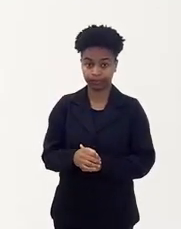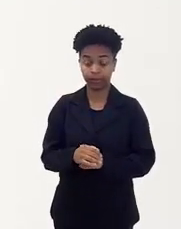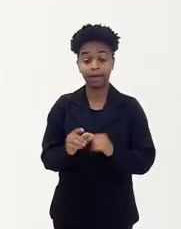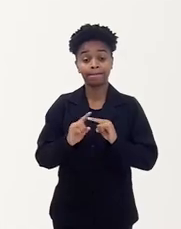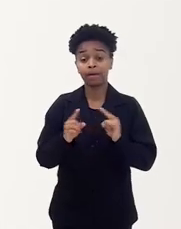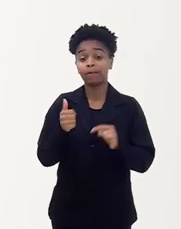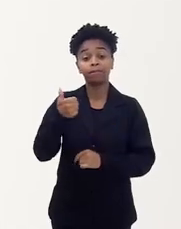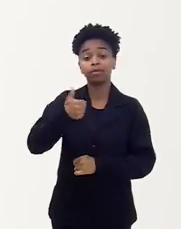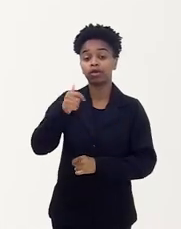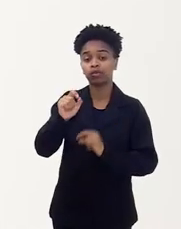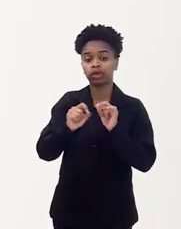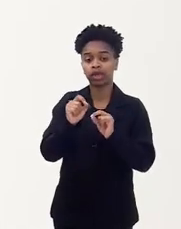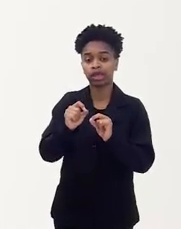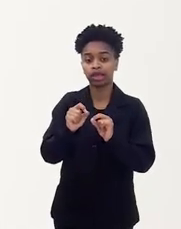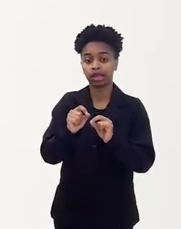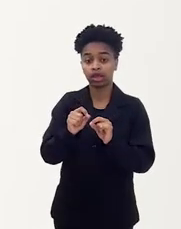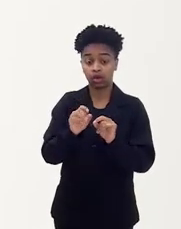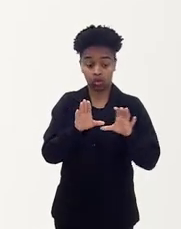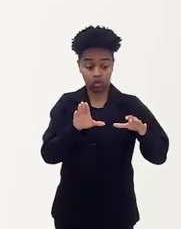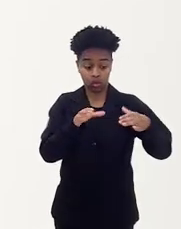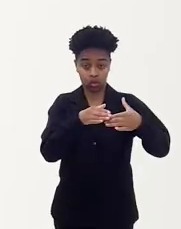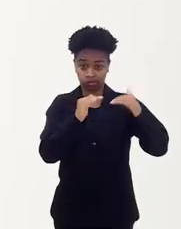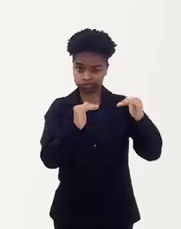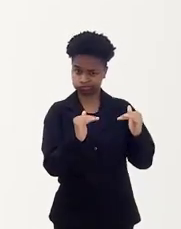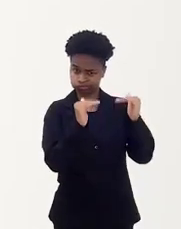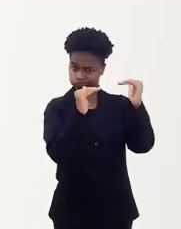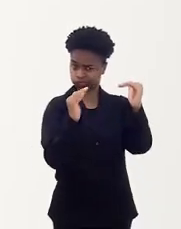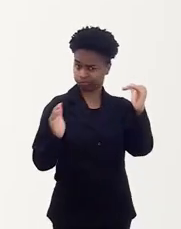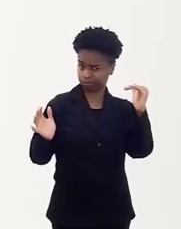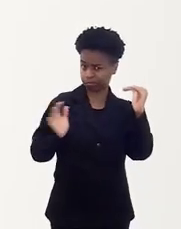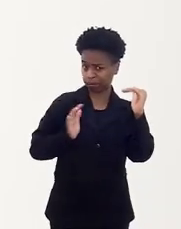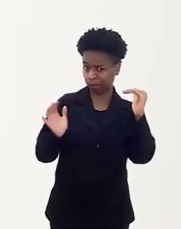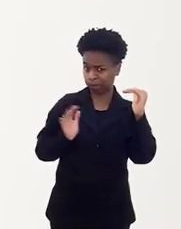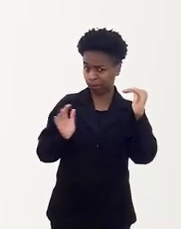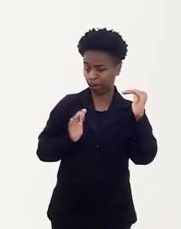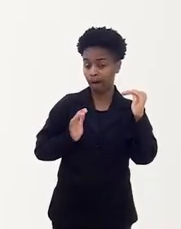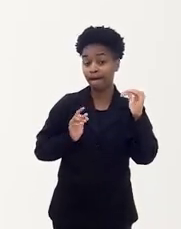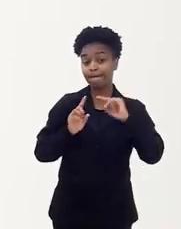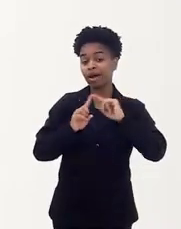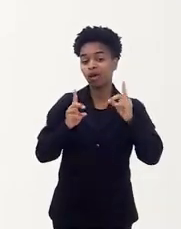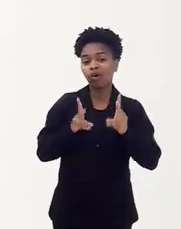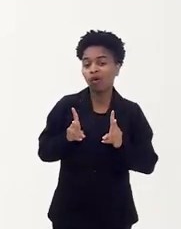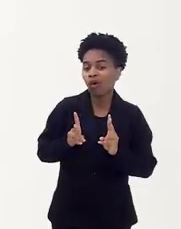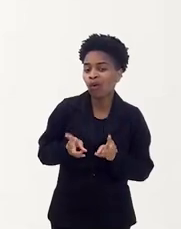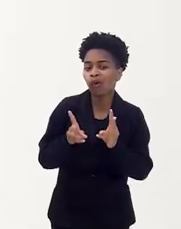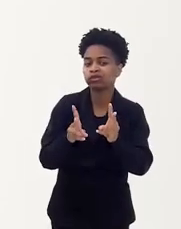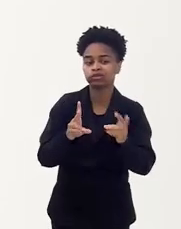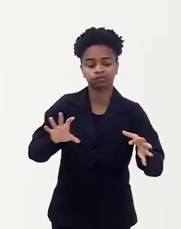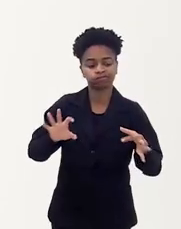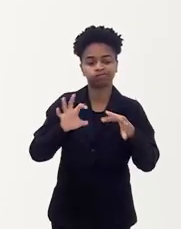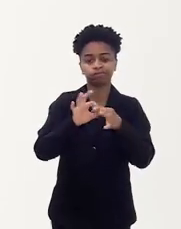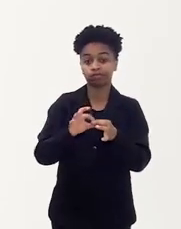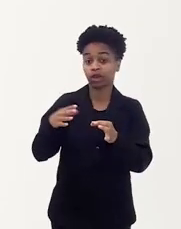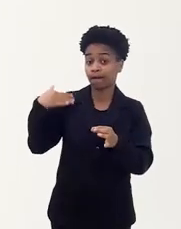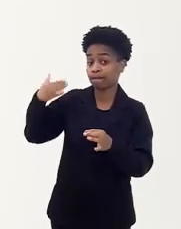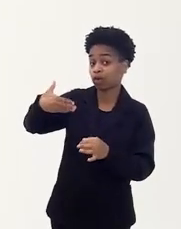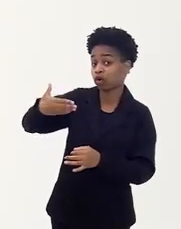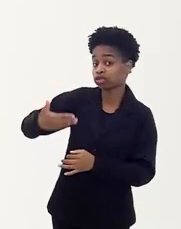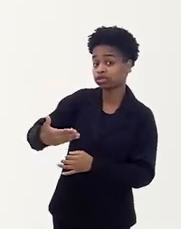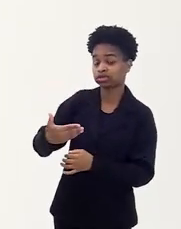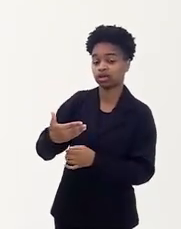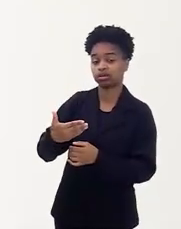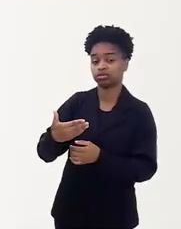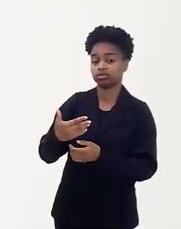deles é que o enriquecimento e a formação da elite econômica ainda é muito baseada nesse processo